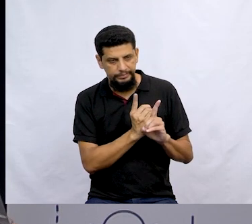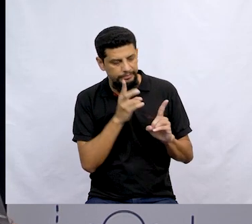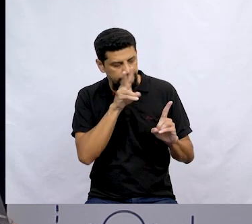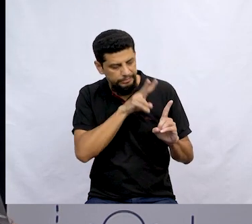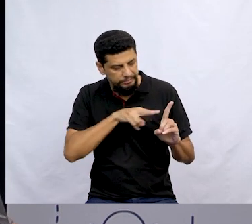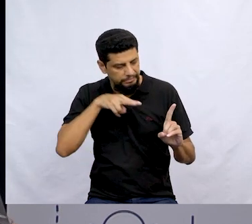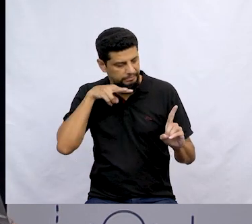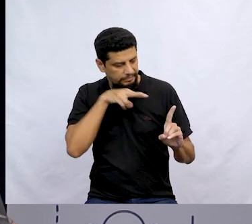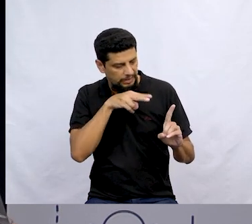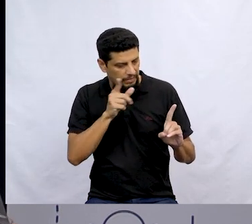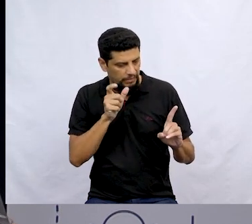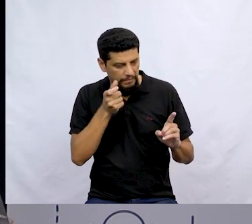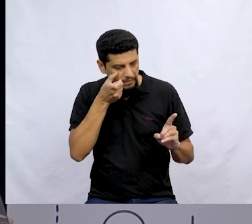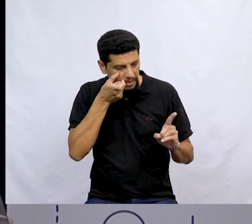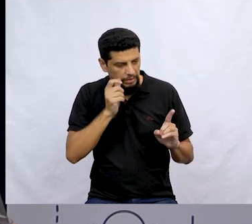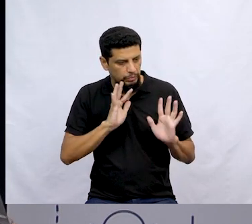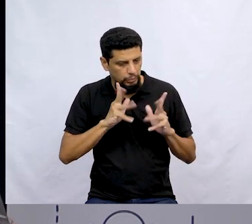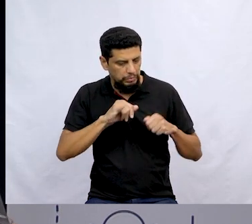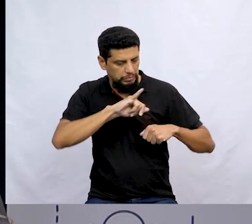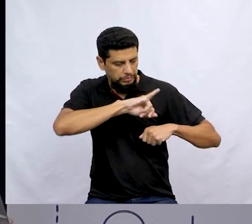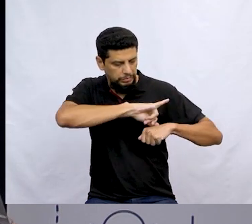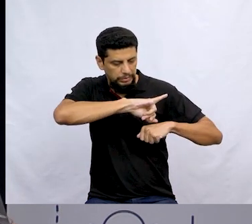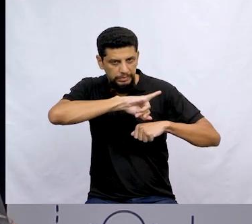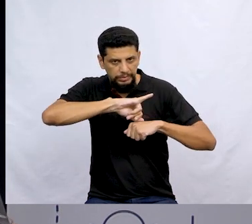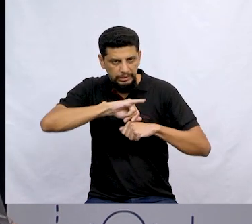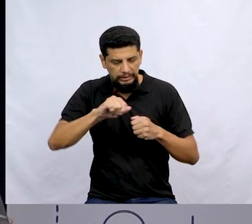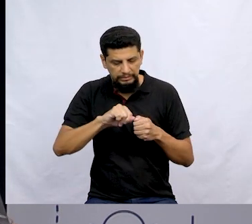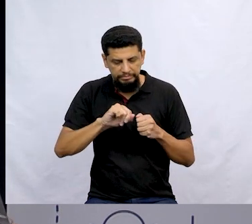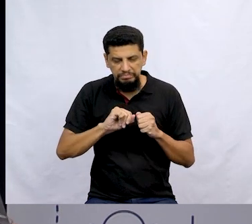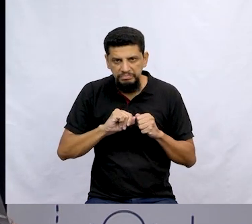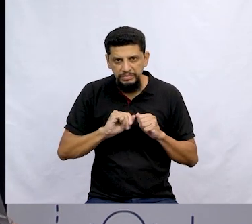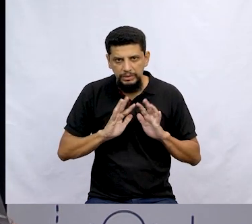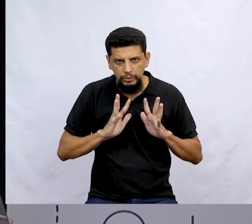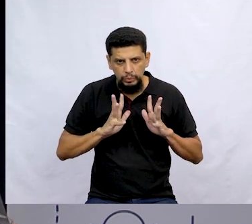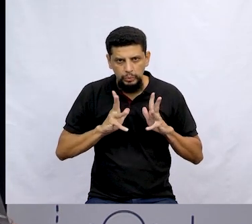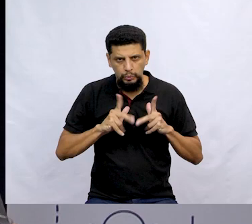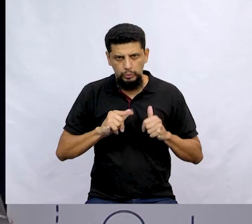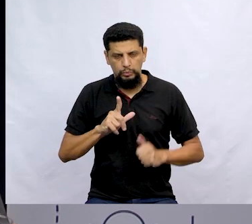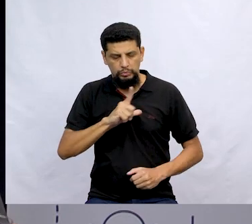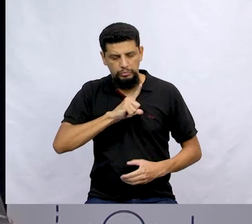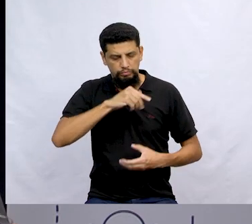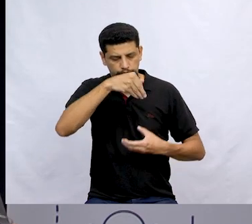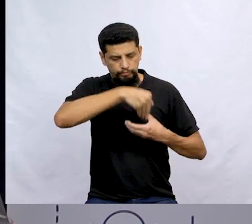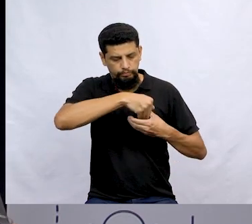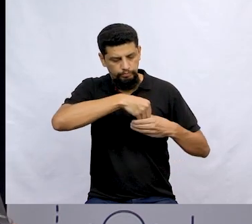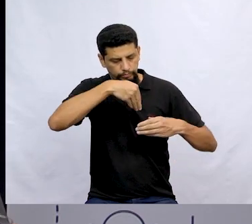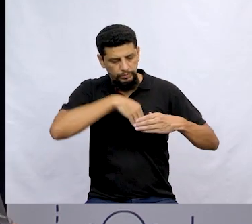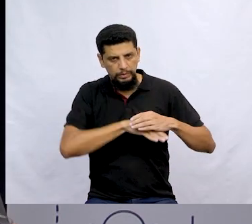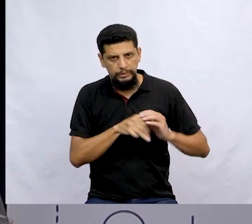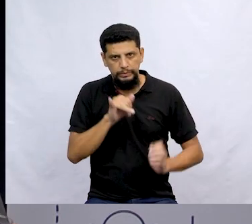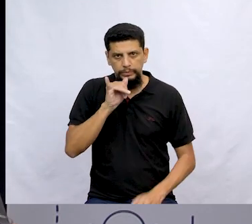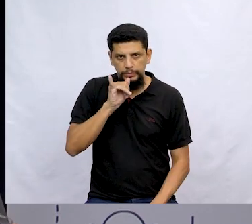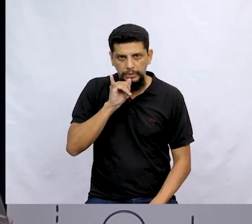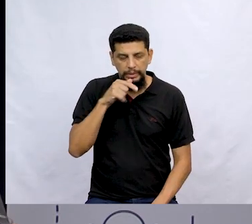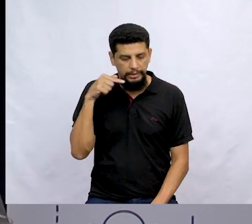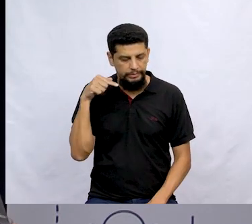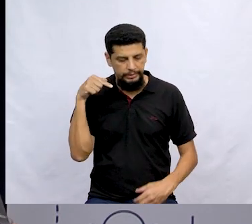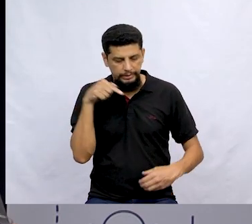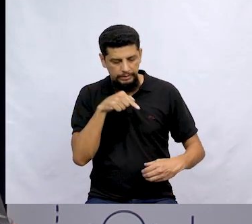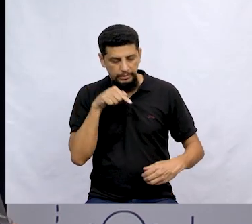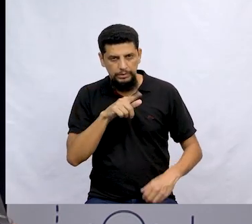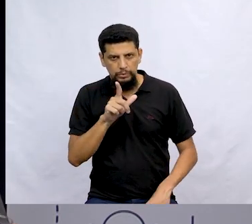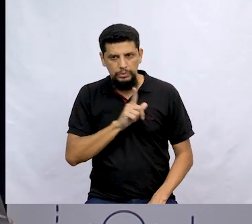olhavam e vinham todas aquelas engenhocas que ele tinha construído. E tinha de tudo ali. Por exemplo, lá